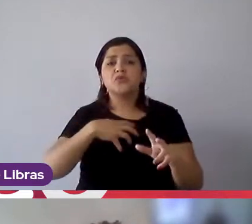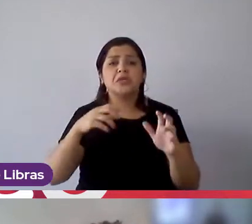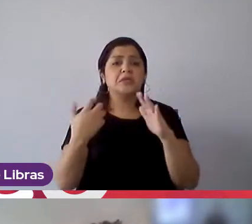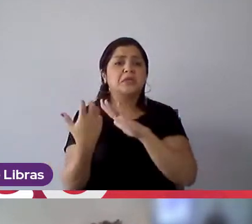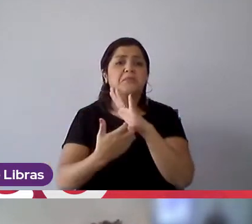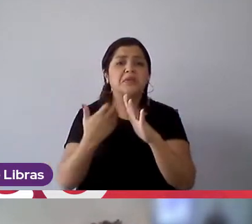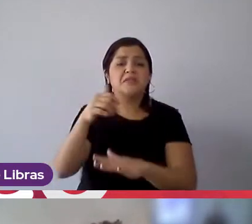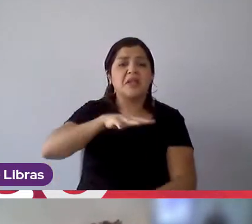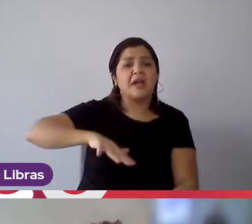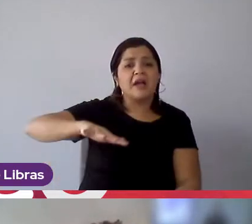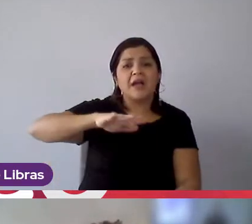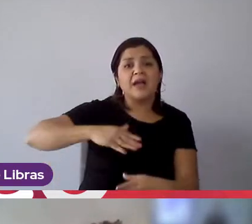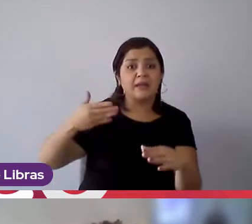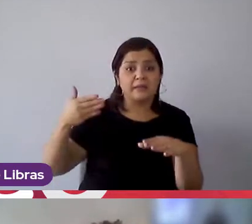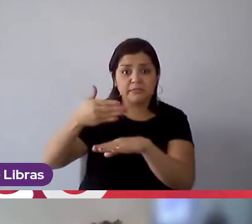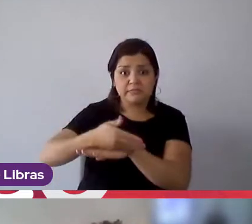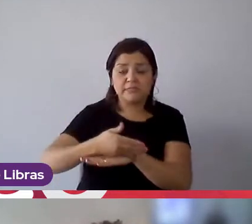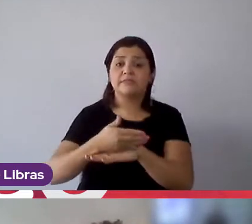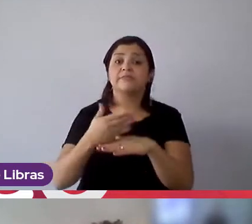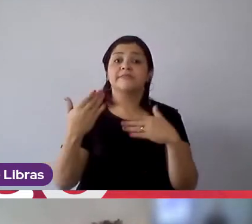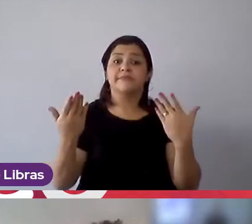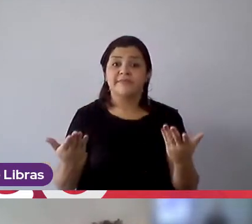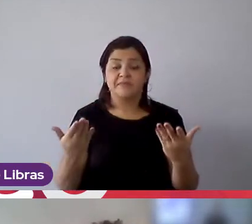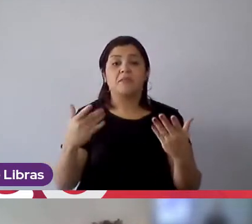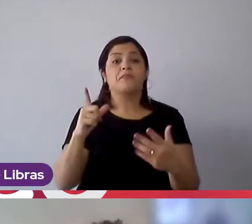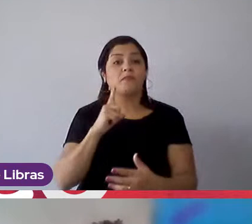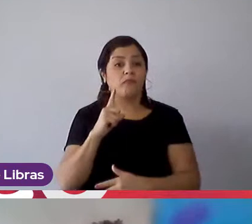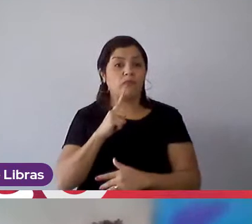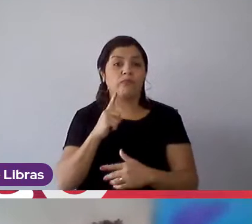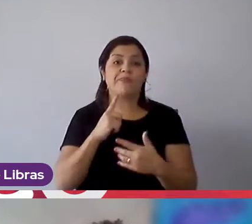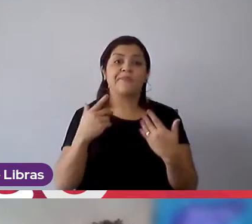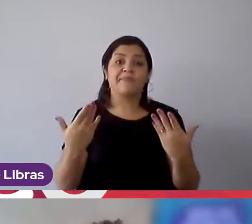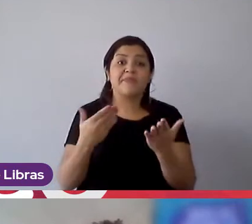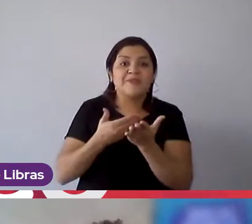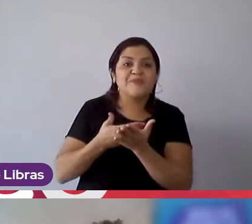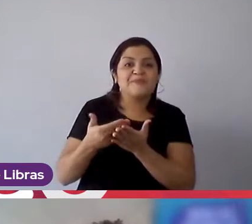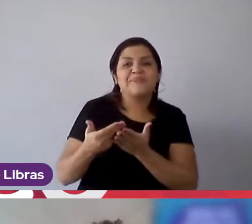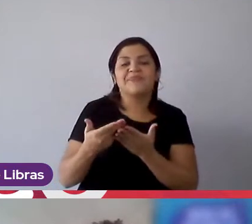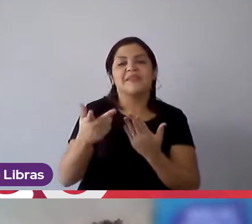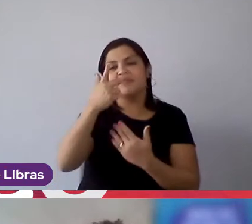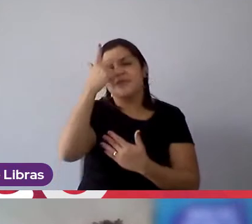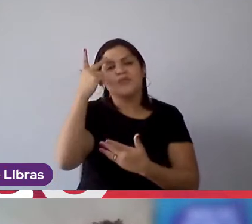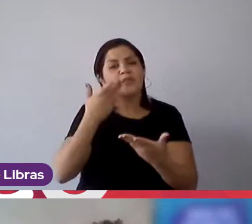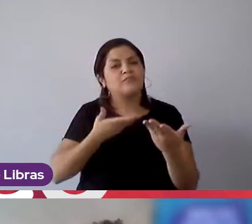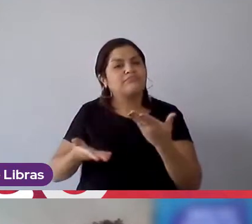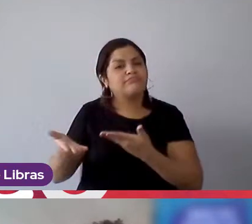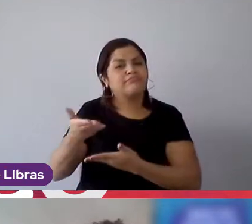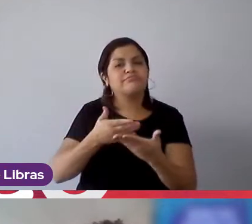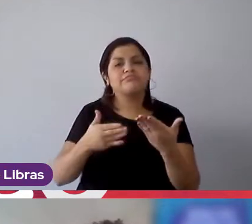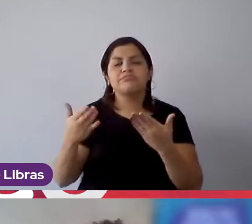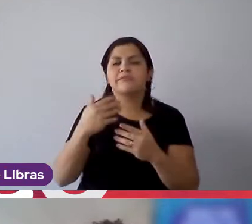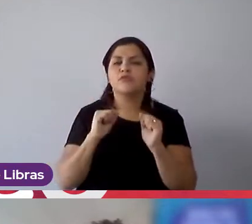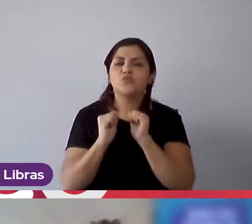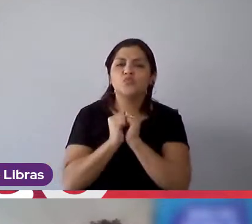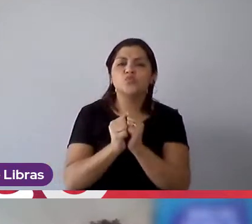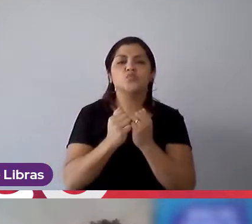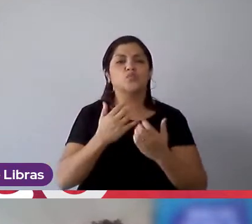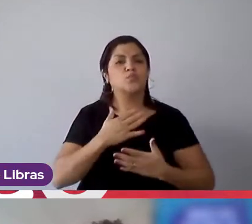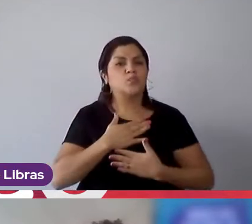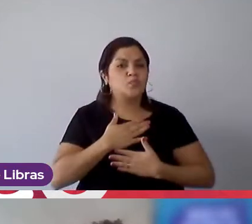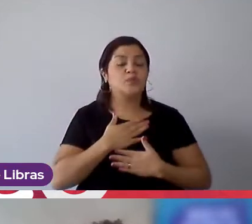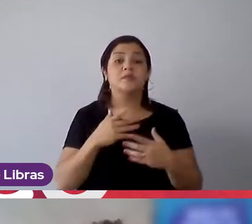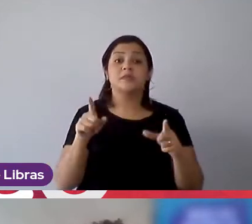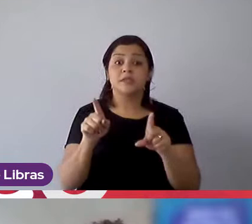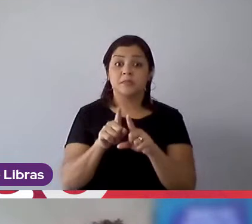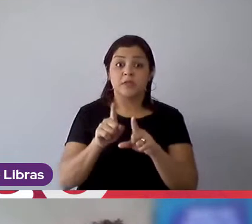a área que eu ia entrar. Então, desde o início, todo mundo foi muito acolhedor. E